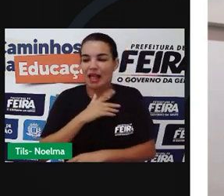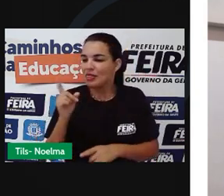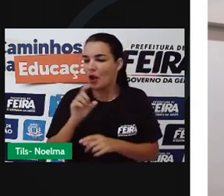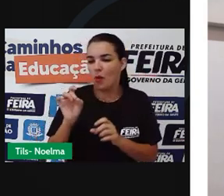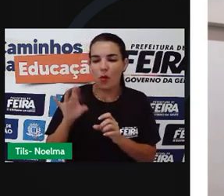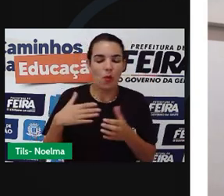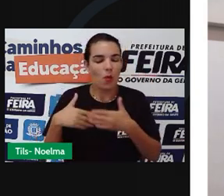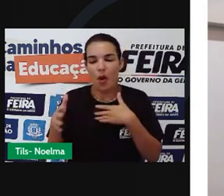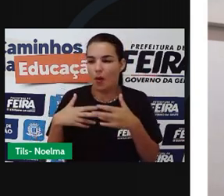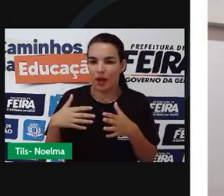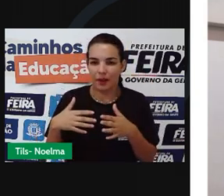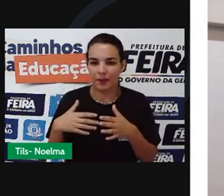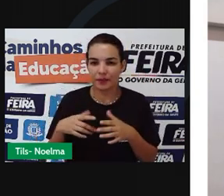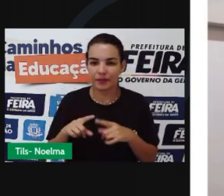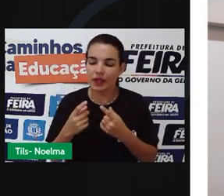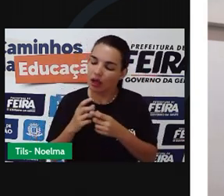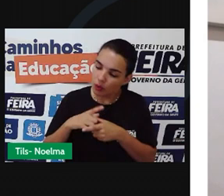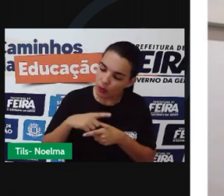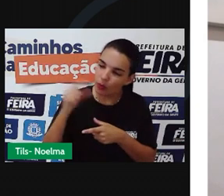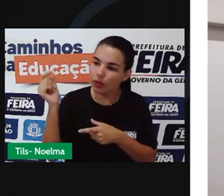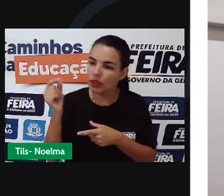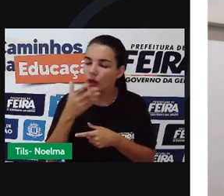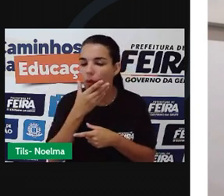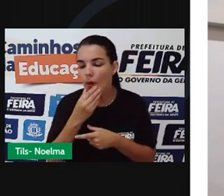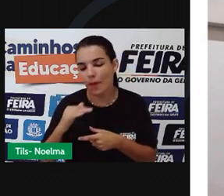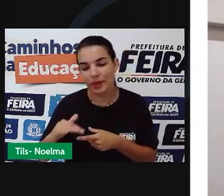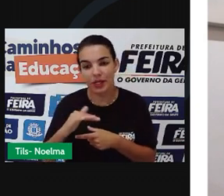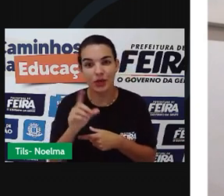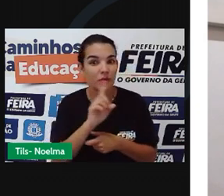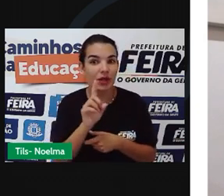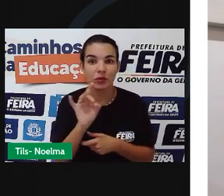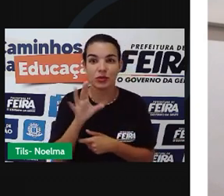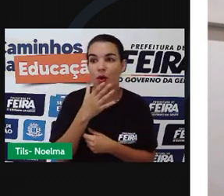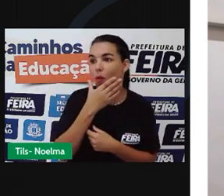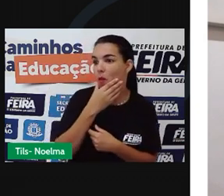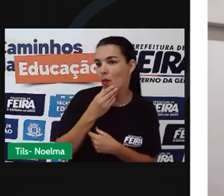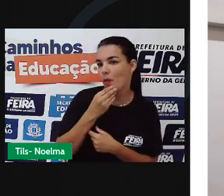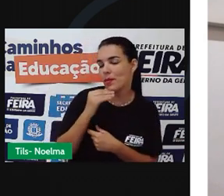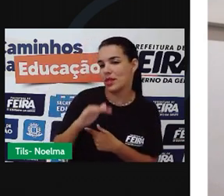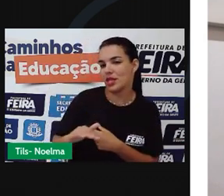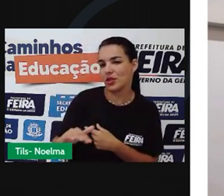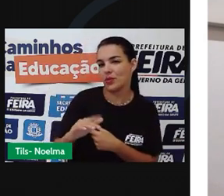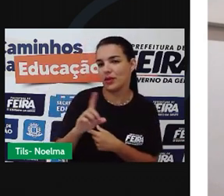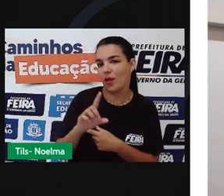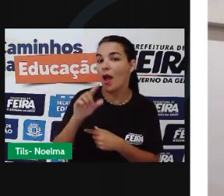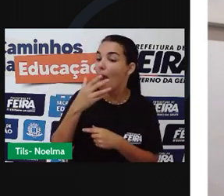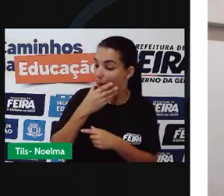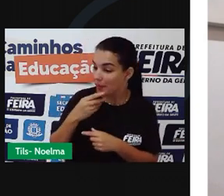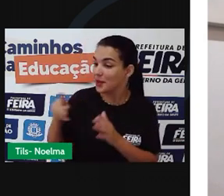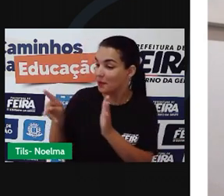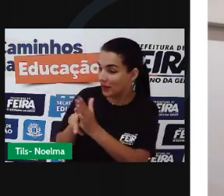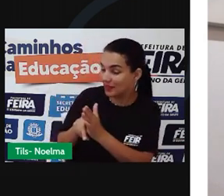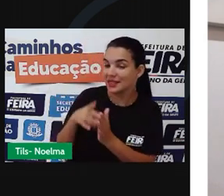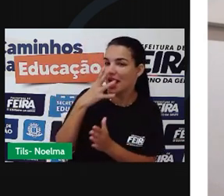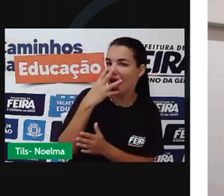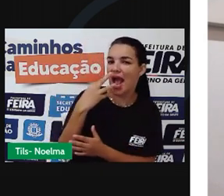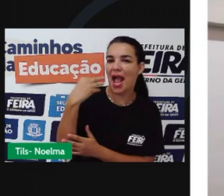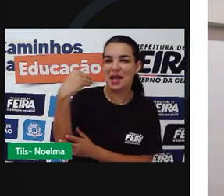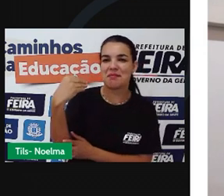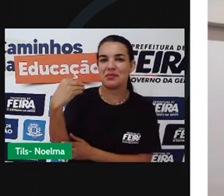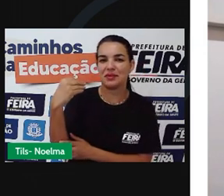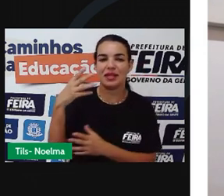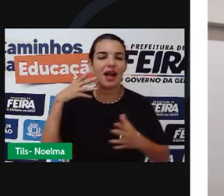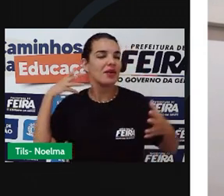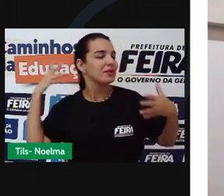E se foi. E o menino não era mais o menino. Era o menino da raposa. O menino dos